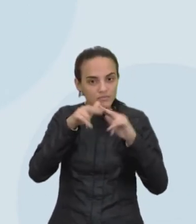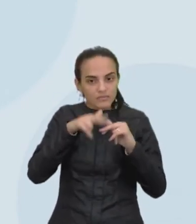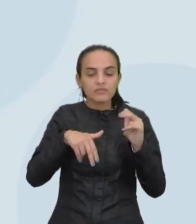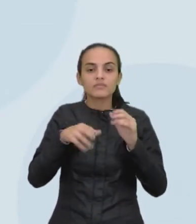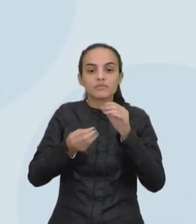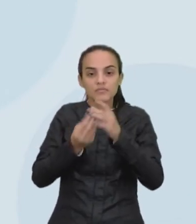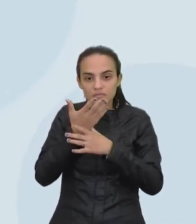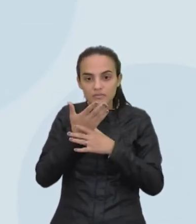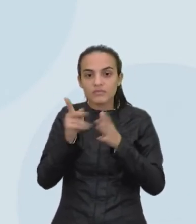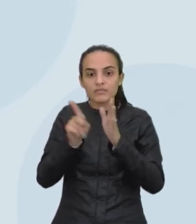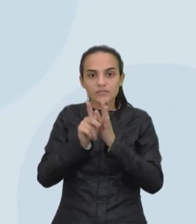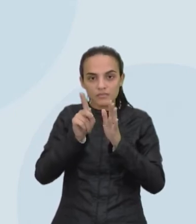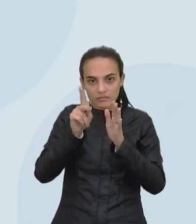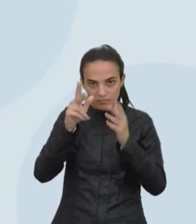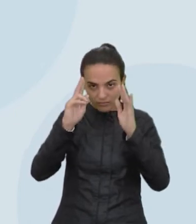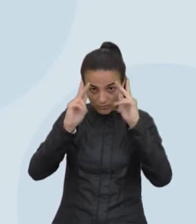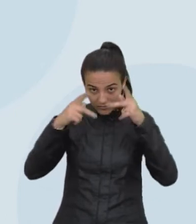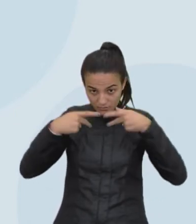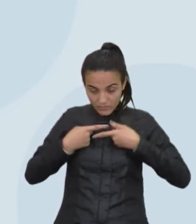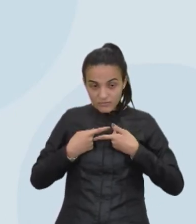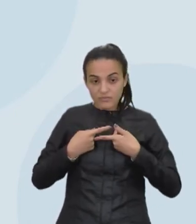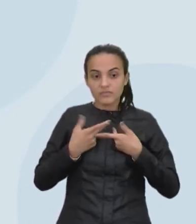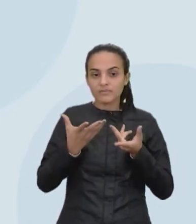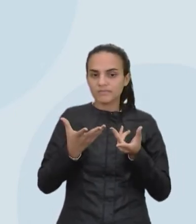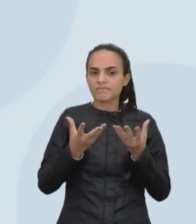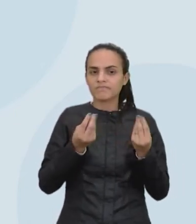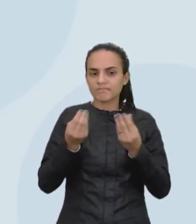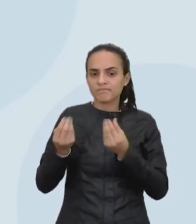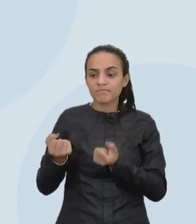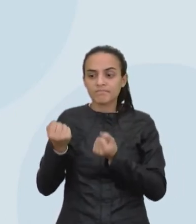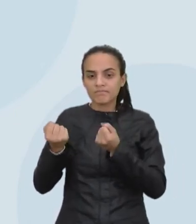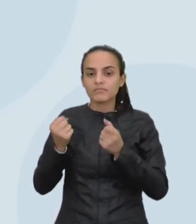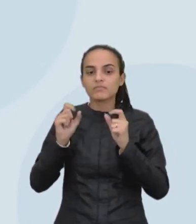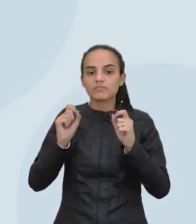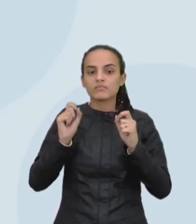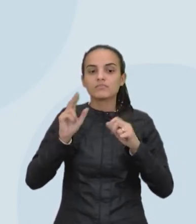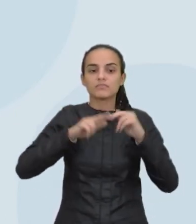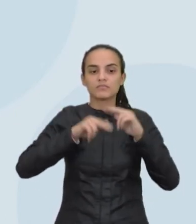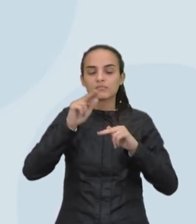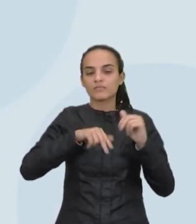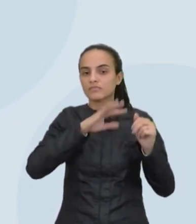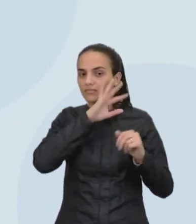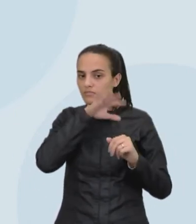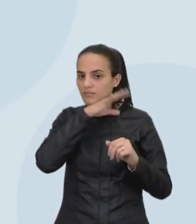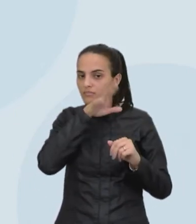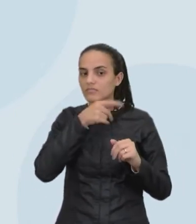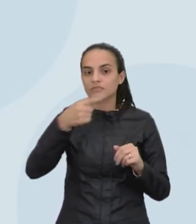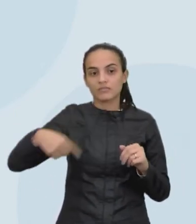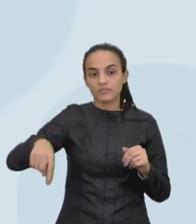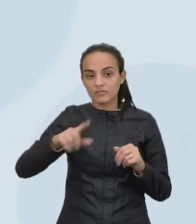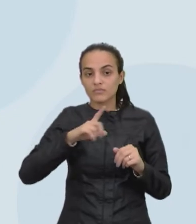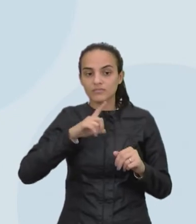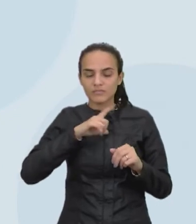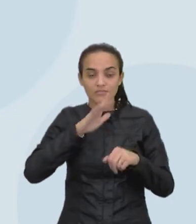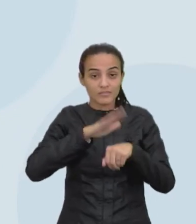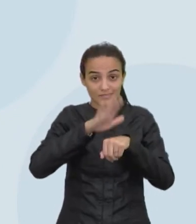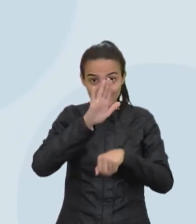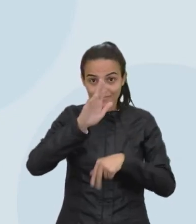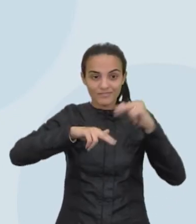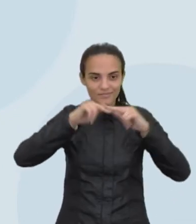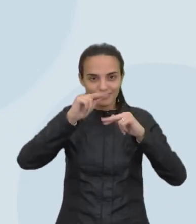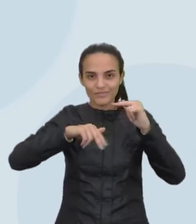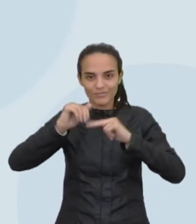construídos pela humanidade superou em peso a massa dos seres vivos. Ou seja, a gente tem mais